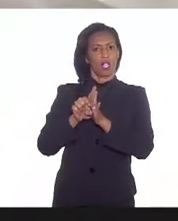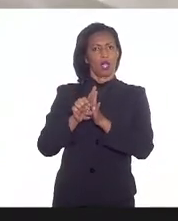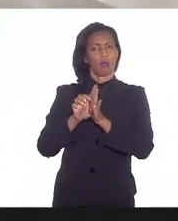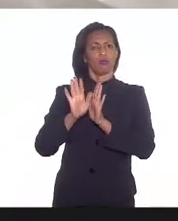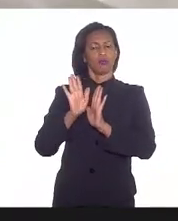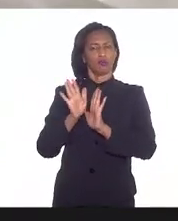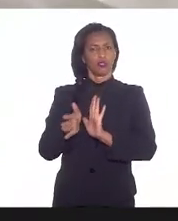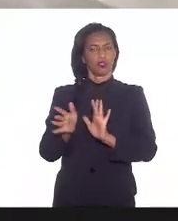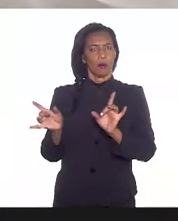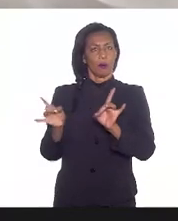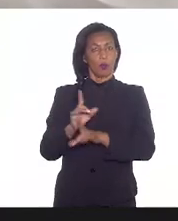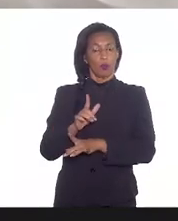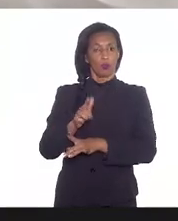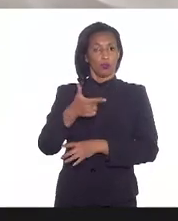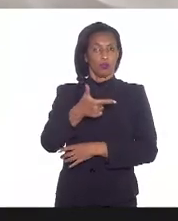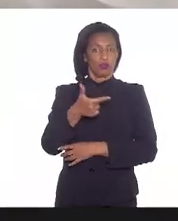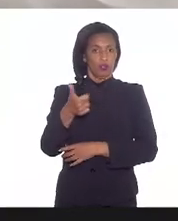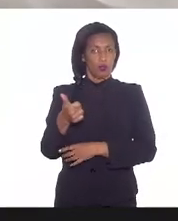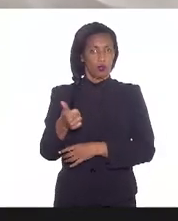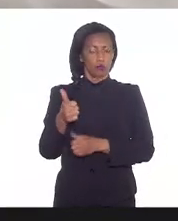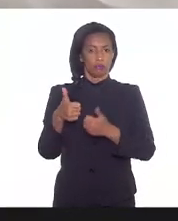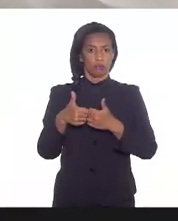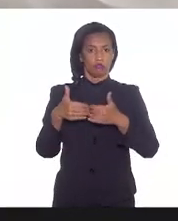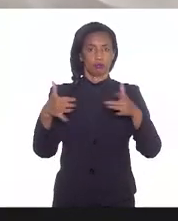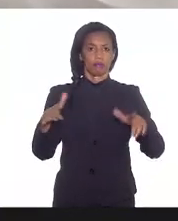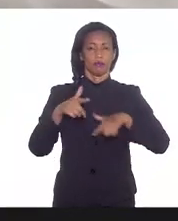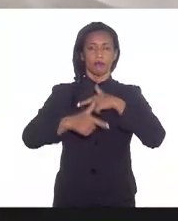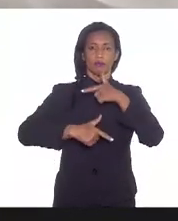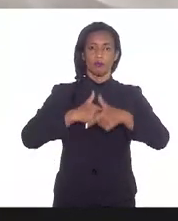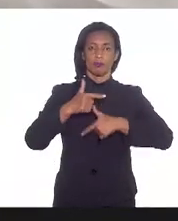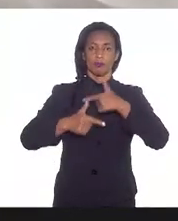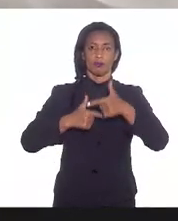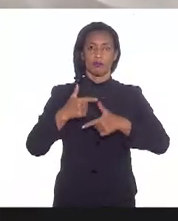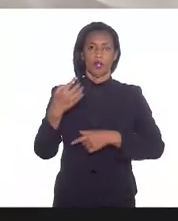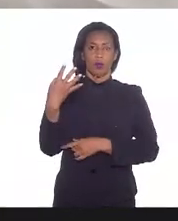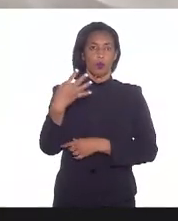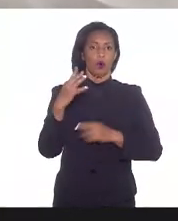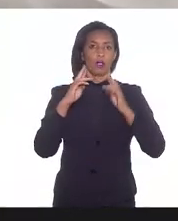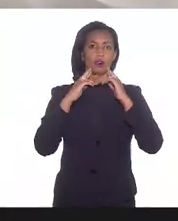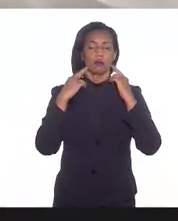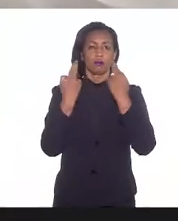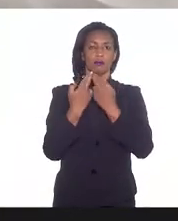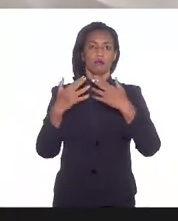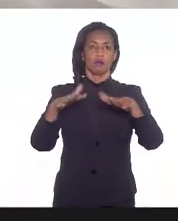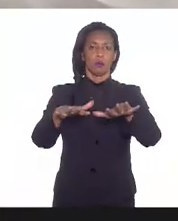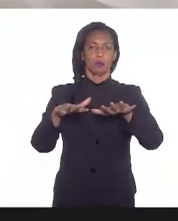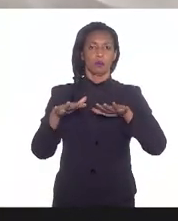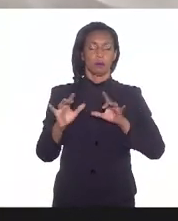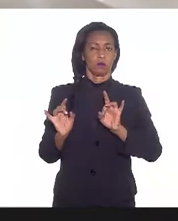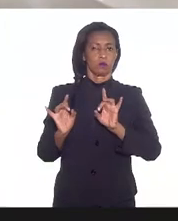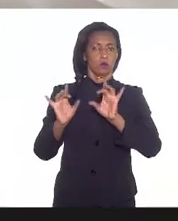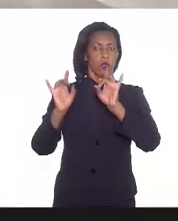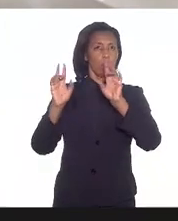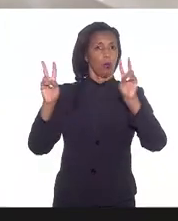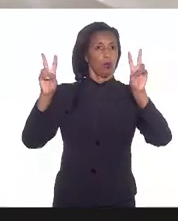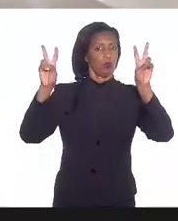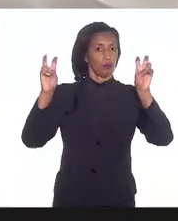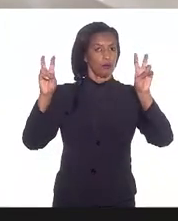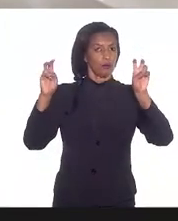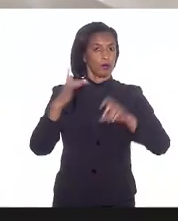junho de 2021, declaro abertos os trabalhos da quarta audiência pública da Comissão de Saúde com o tema